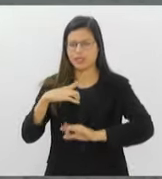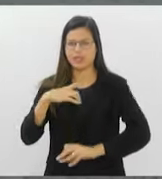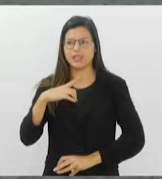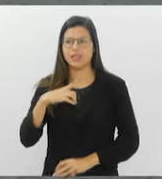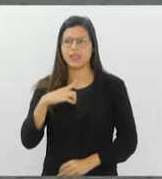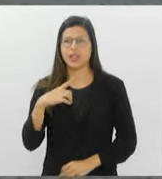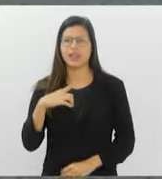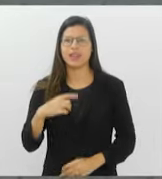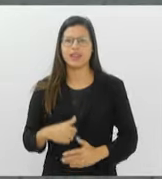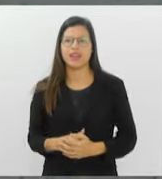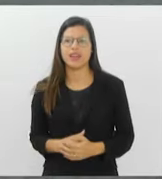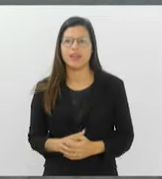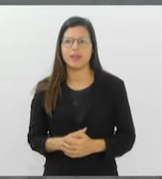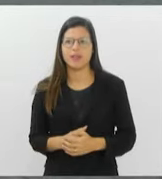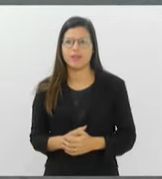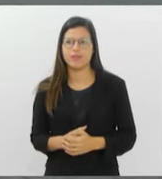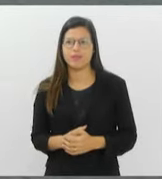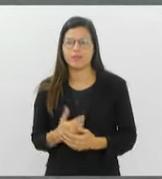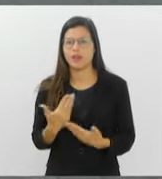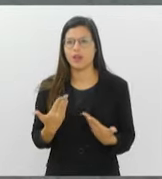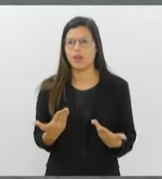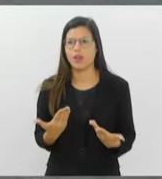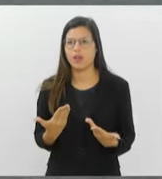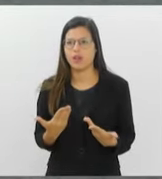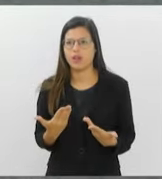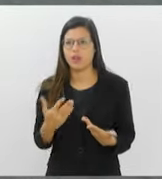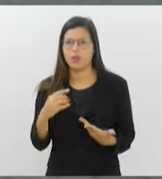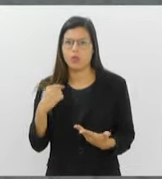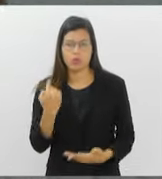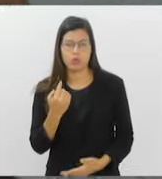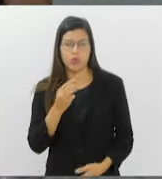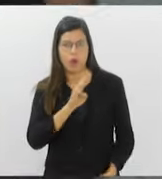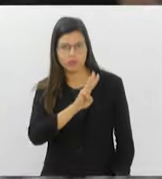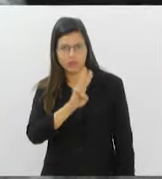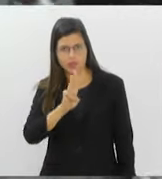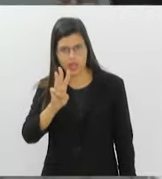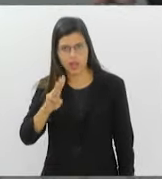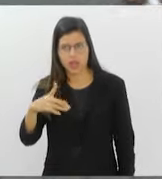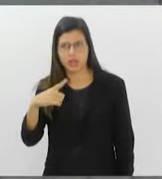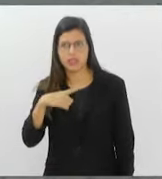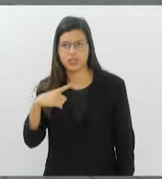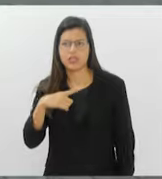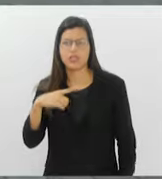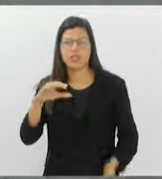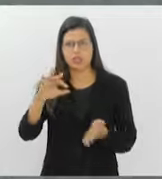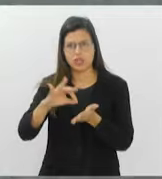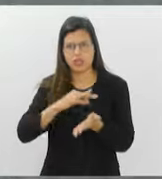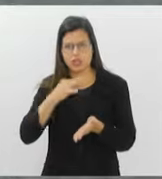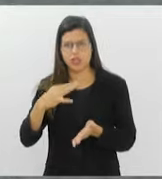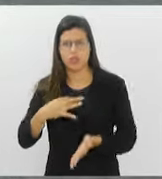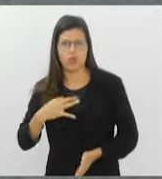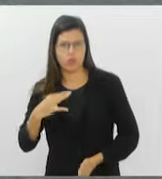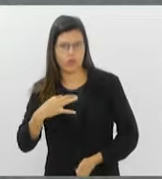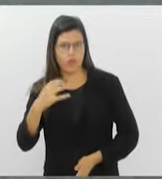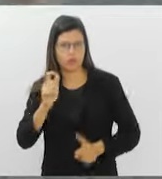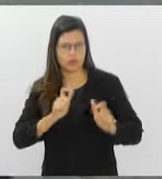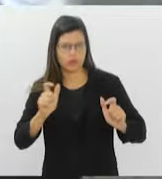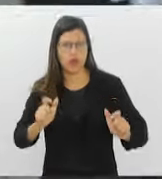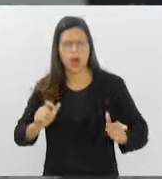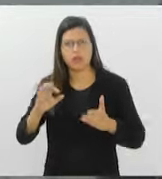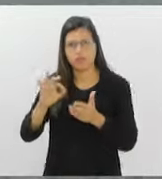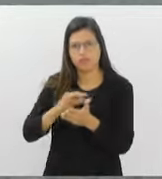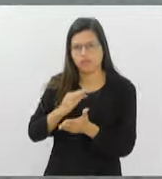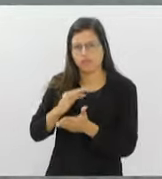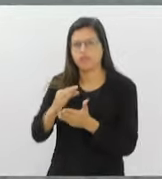coloco um aviso, no nosso site tem um endereço pra inscrição dos voluntários. Eles se inscrevem, eu marco uma